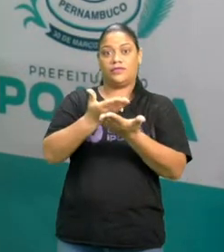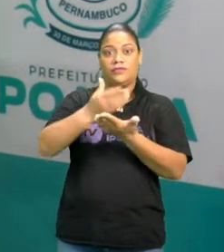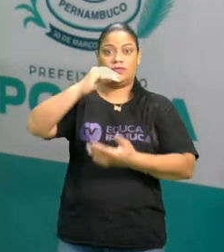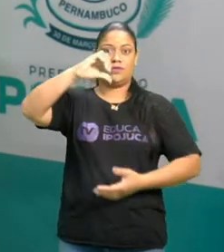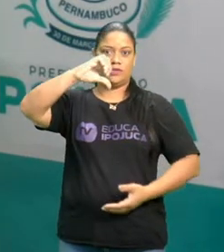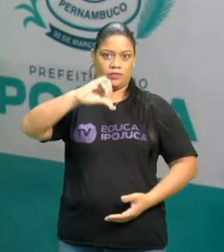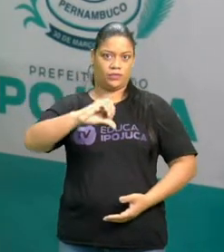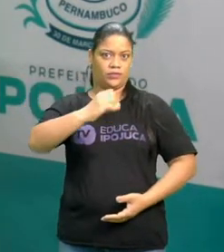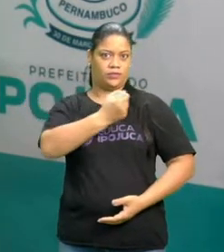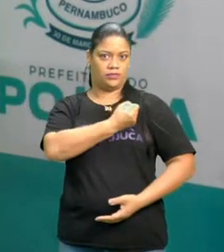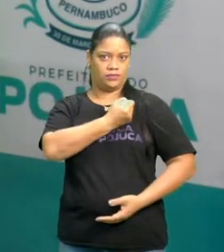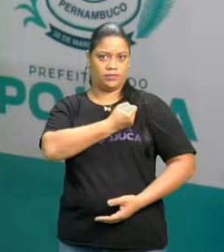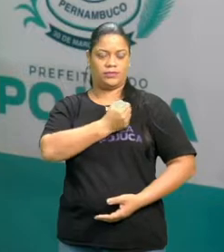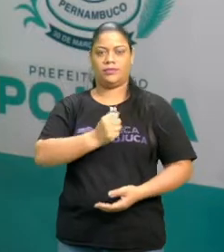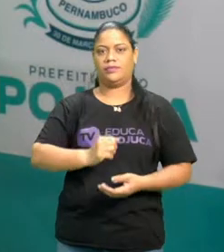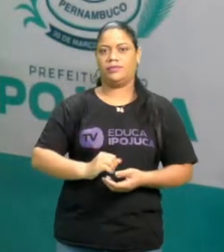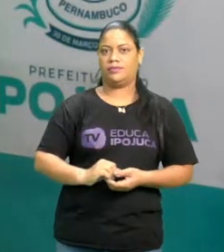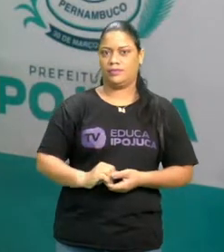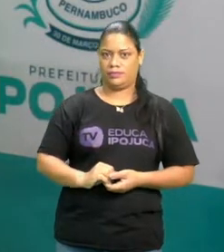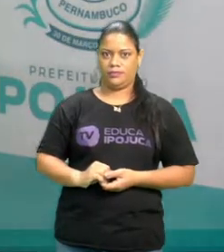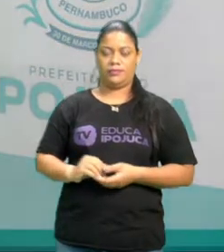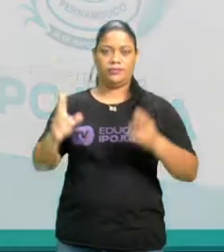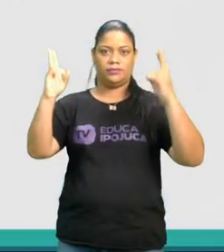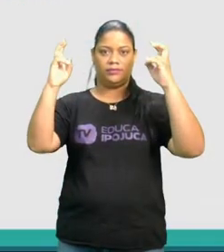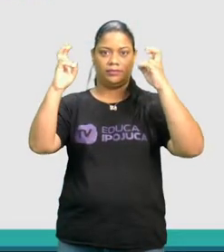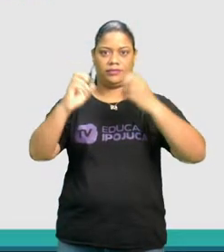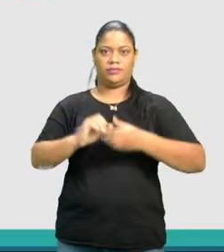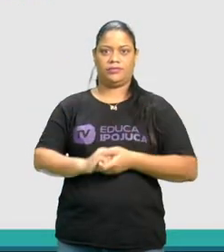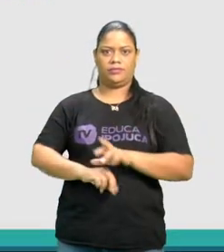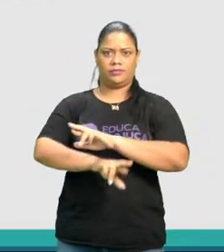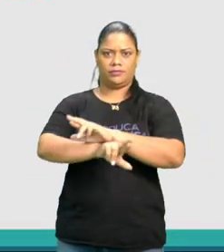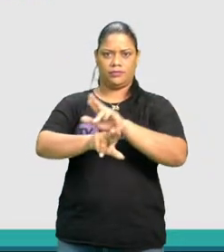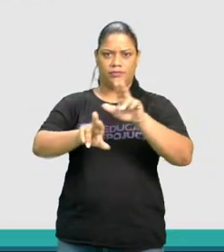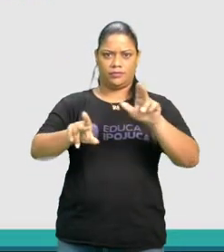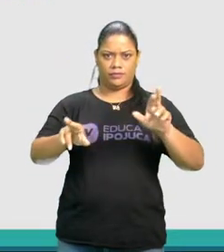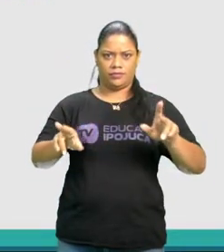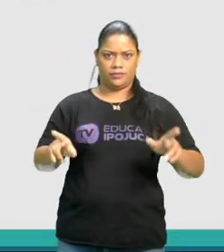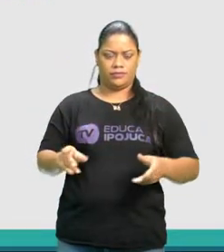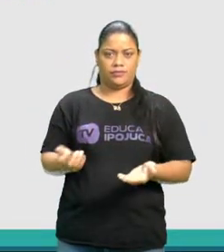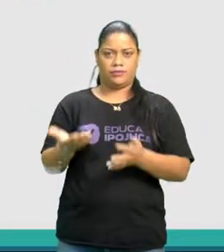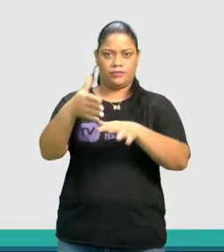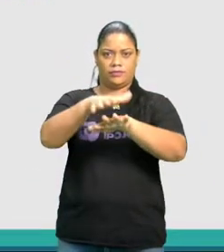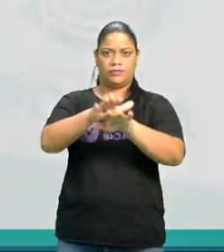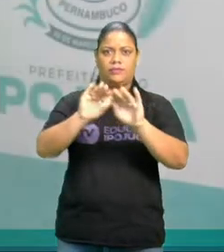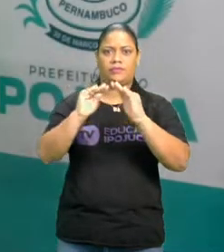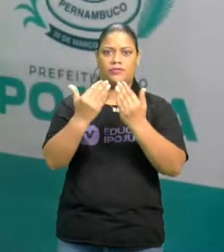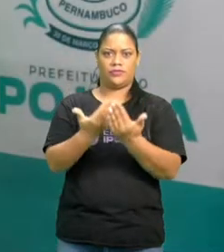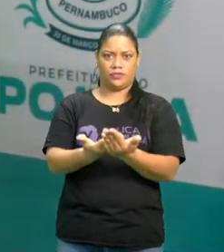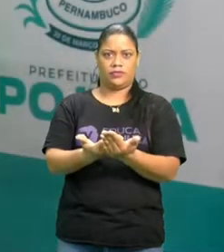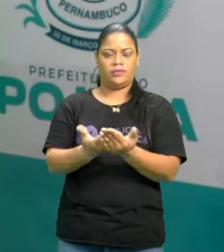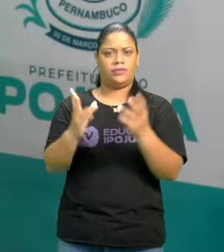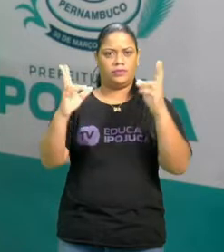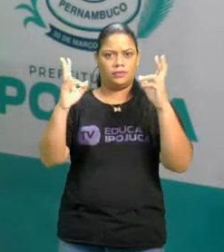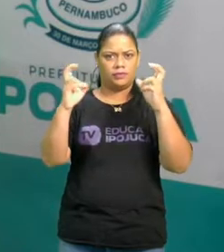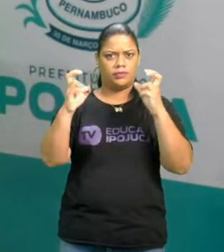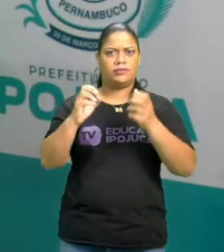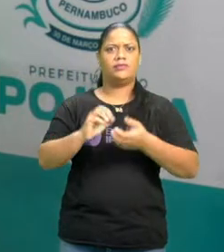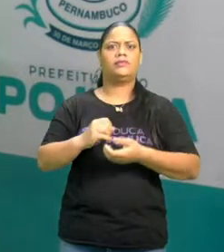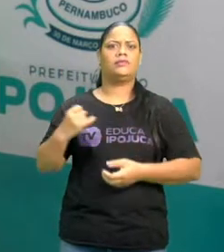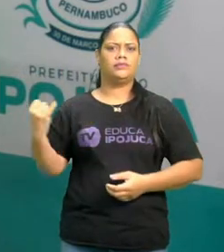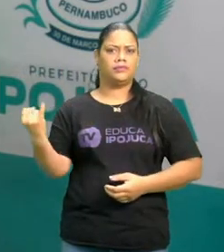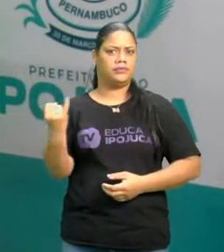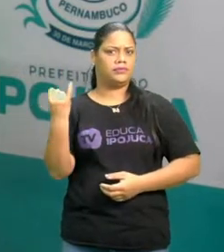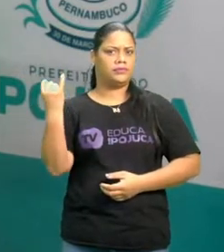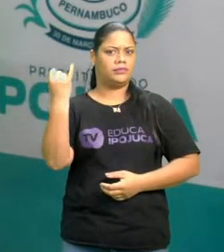Ciências para a EJA, fase 1, com o tema Diversidade e Inclusão na Escola. Um tema bastante